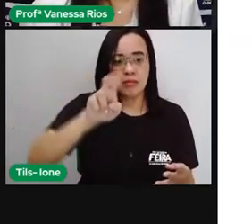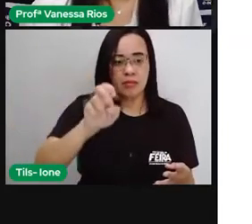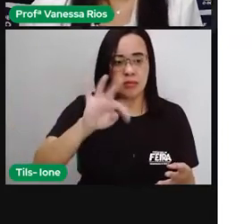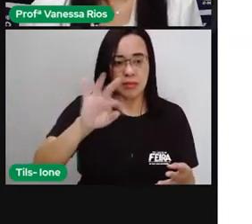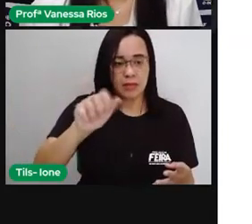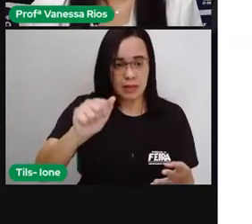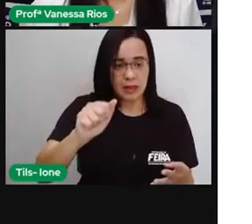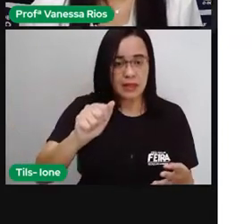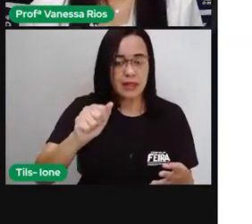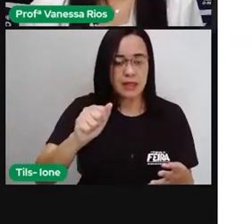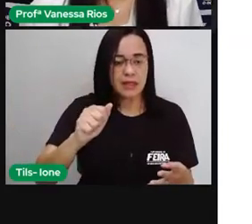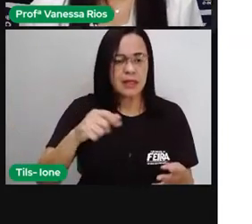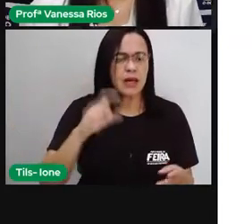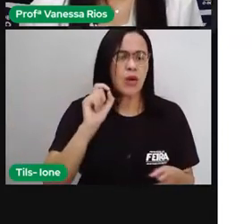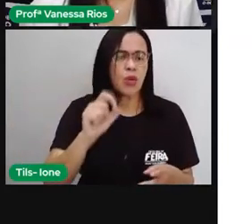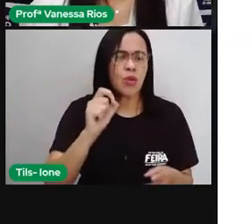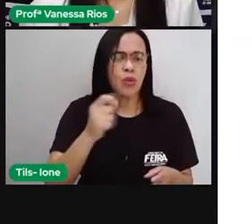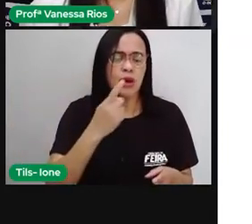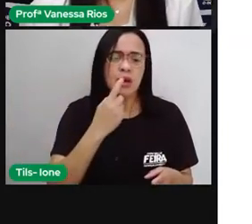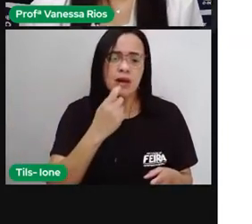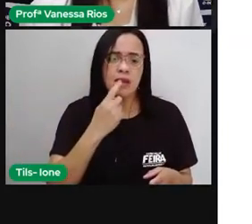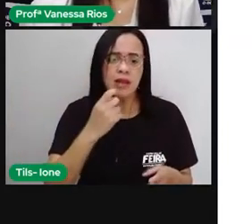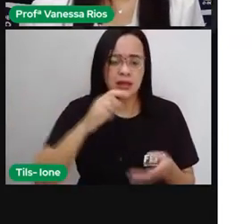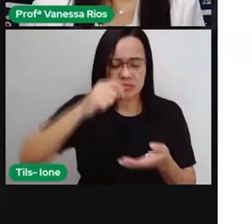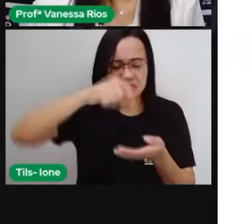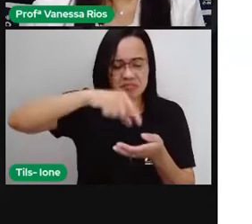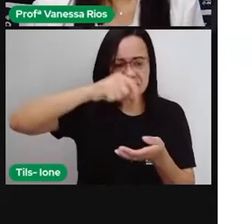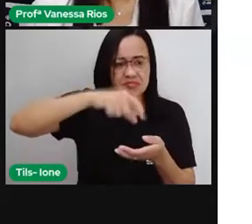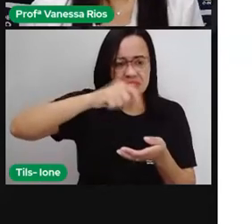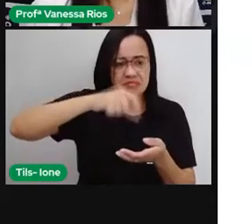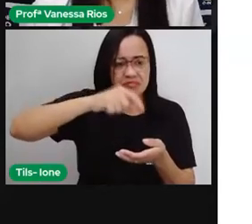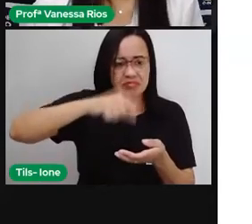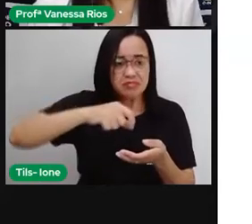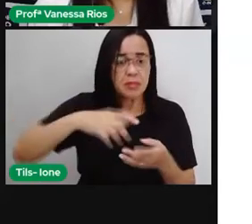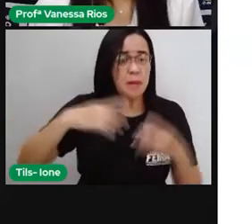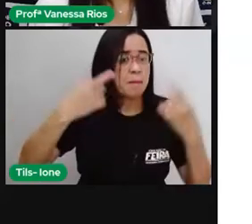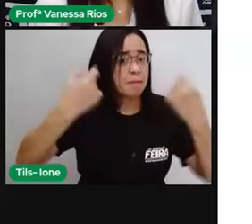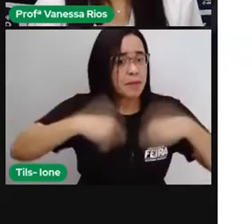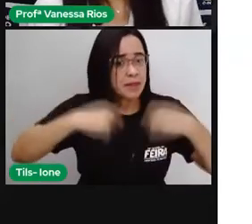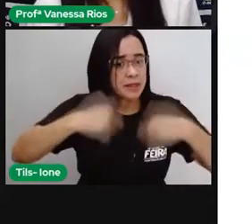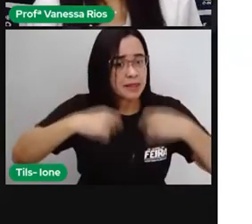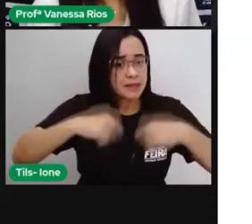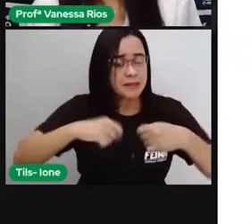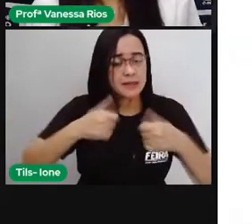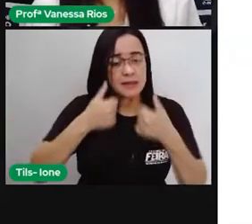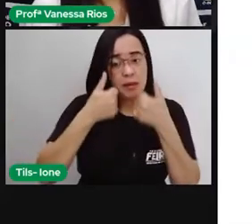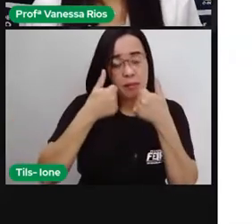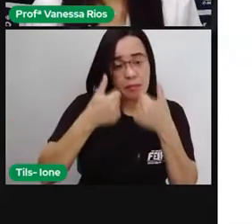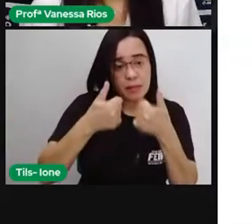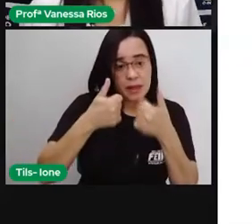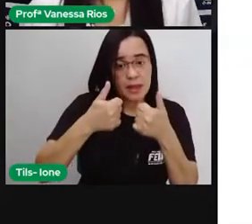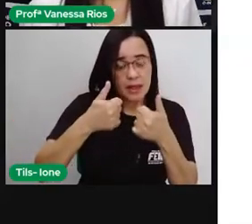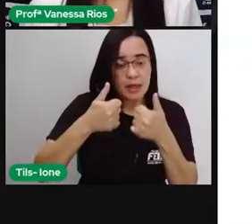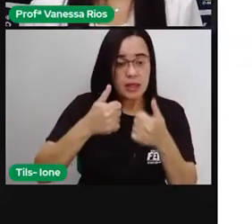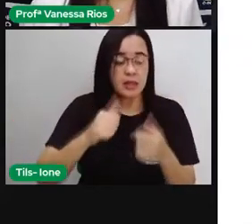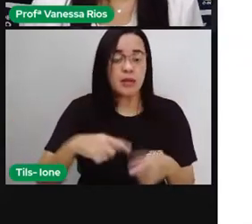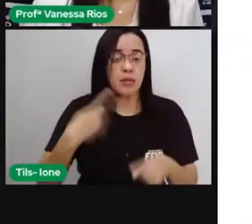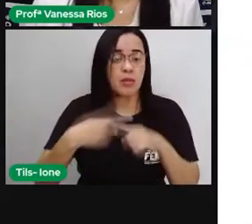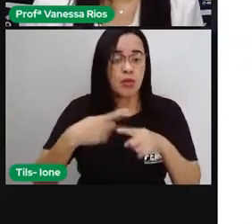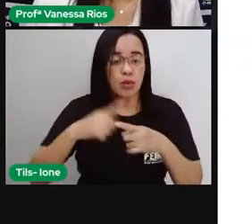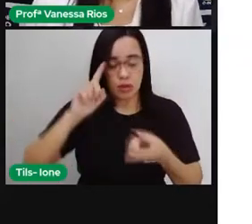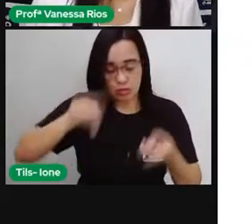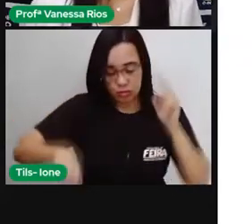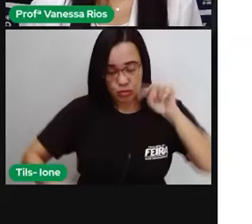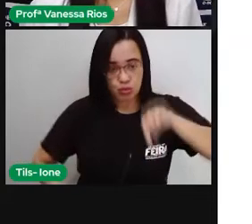processo em que o sangue está aí na textura correta, né, para que circule dentro do nosso corpo e passe aí